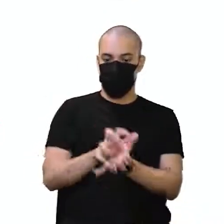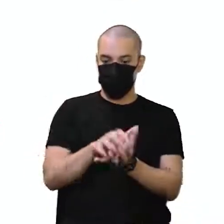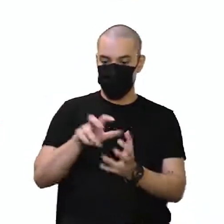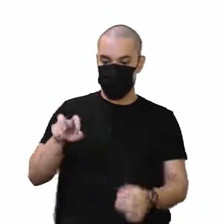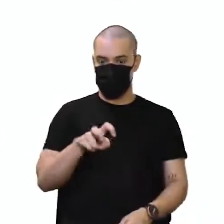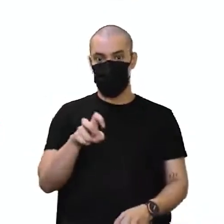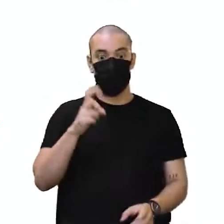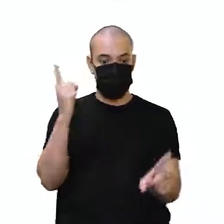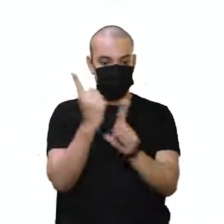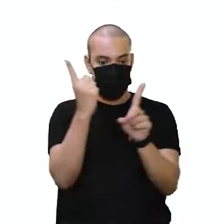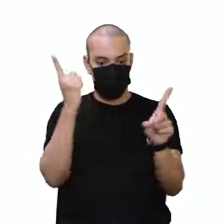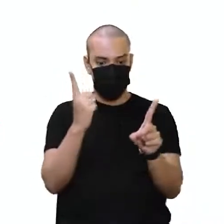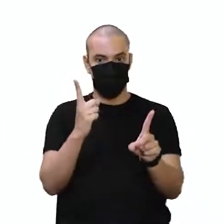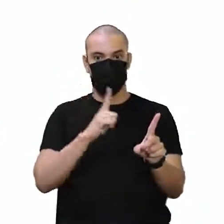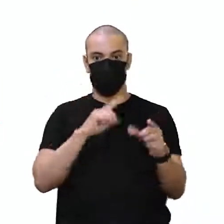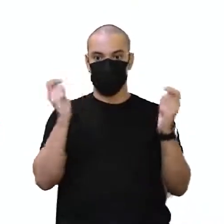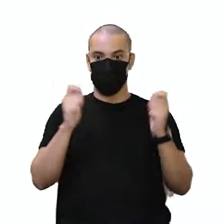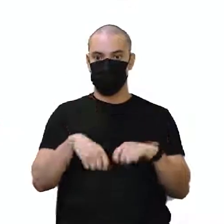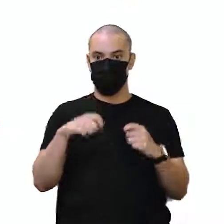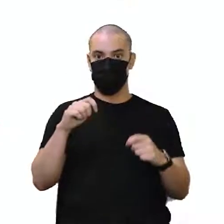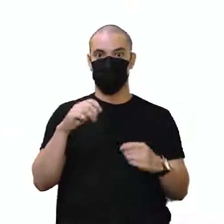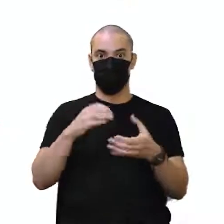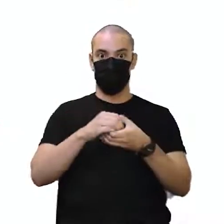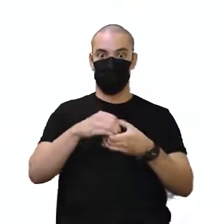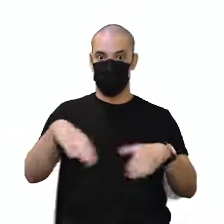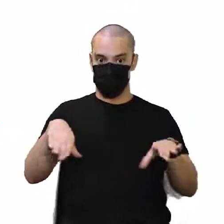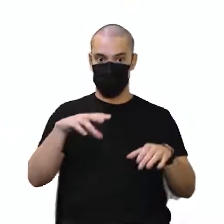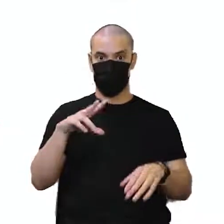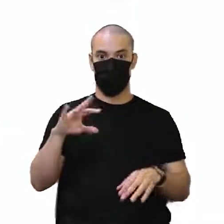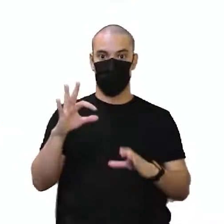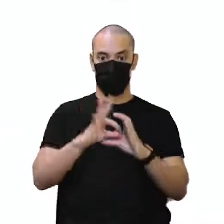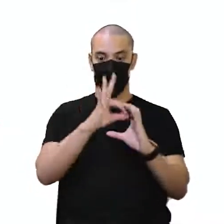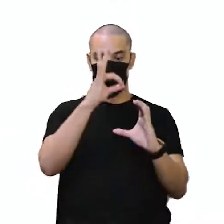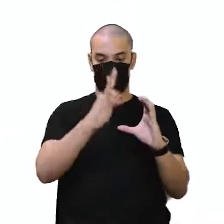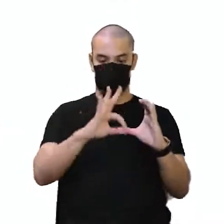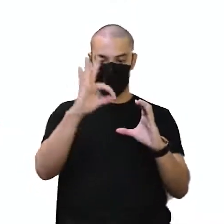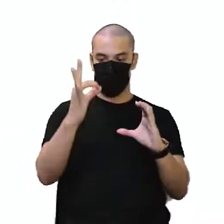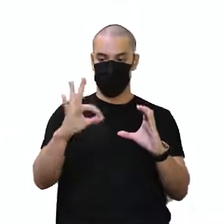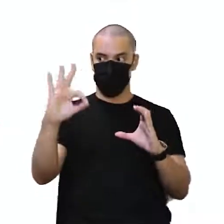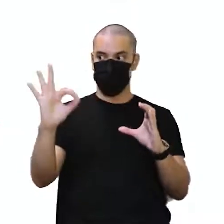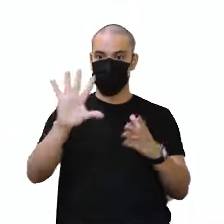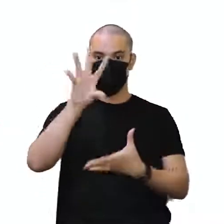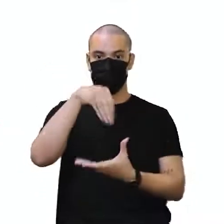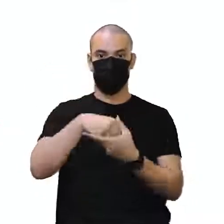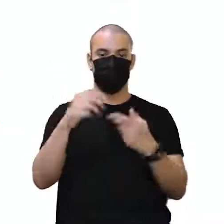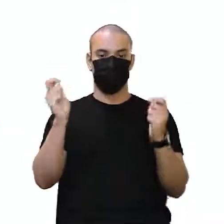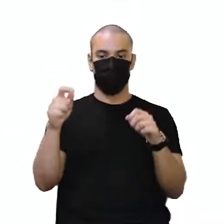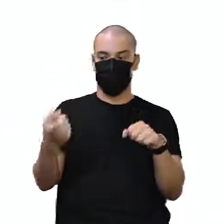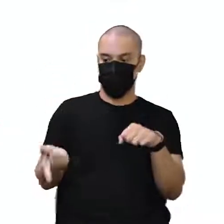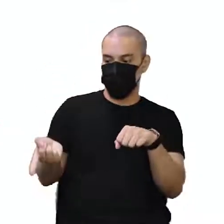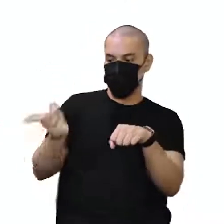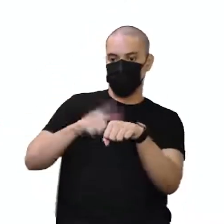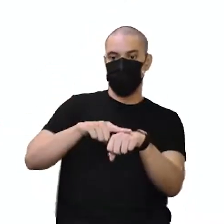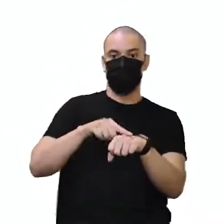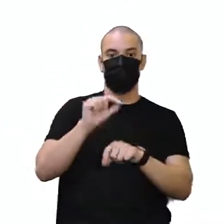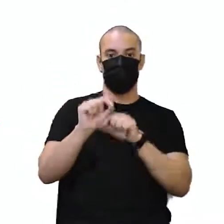ovo, né? O óvulo, que nós conhecemos hoje. E que esse óvulo passa a ser